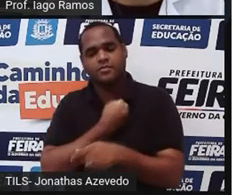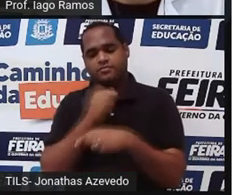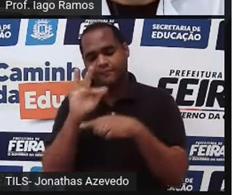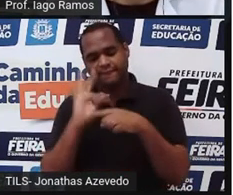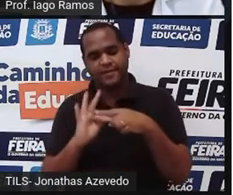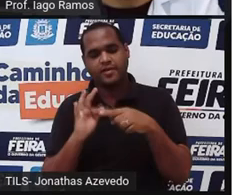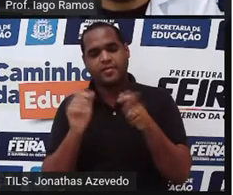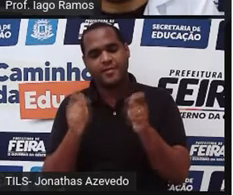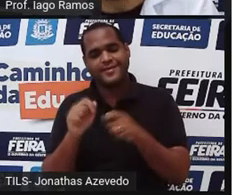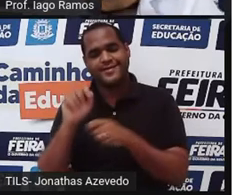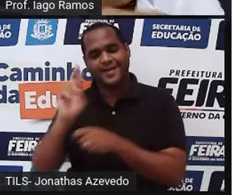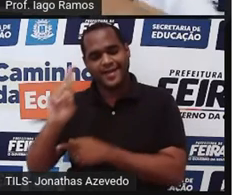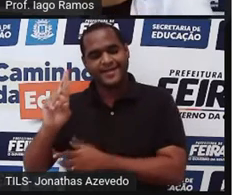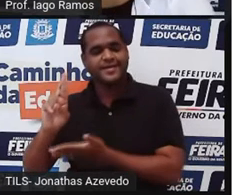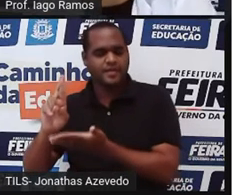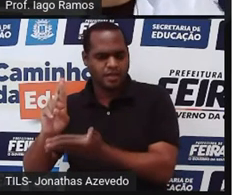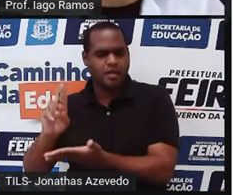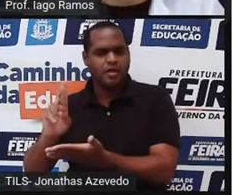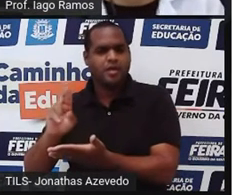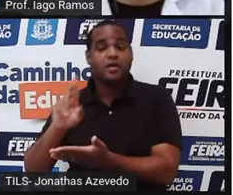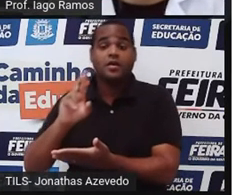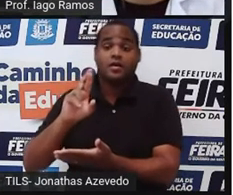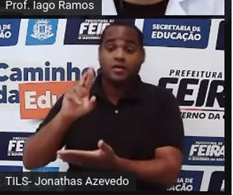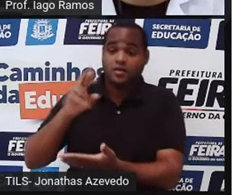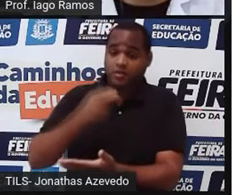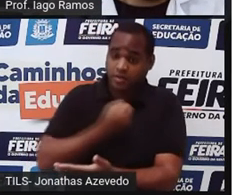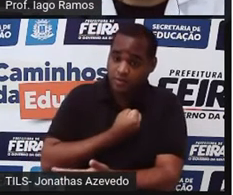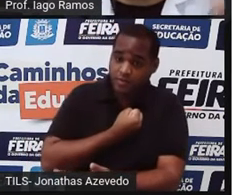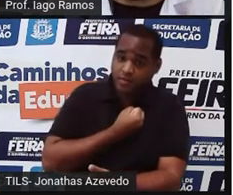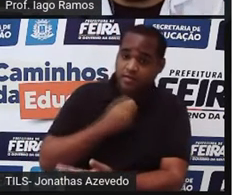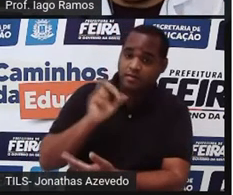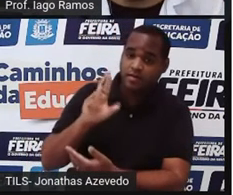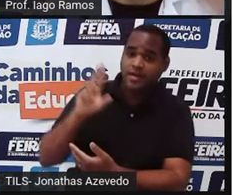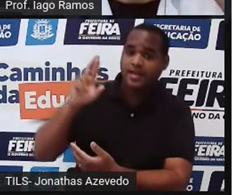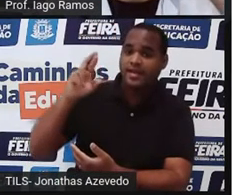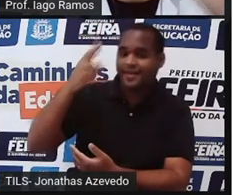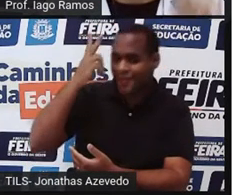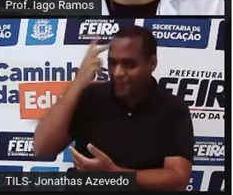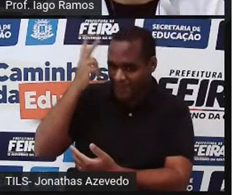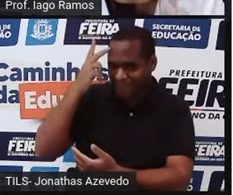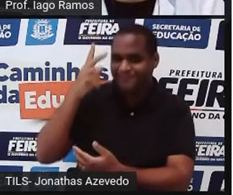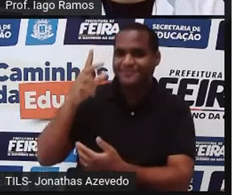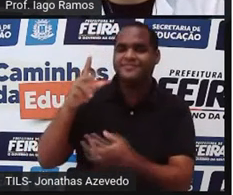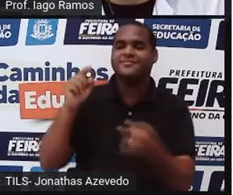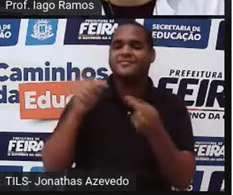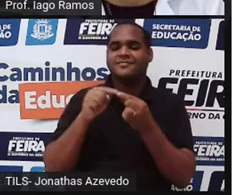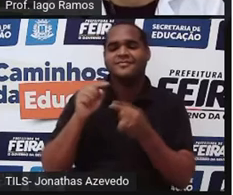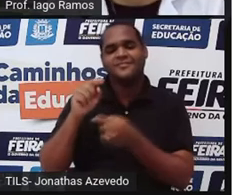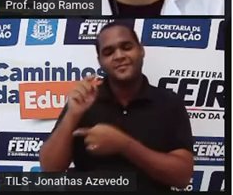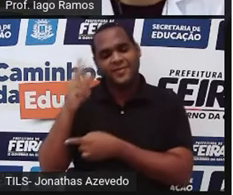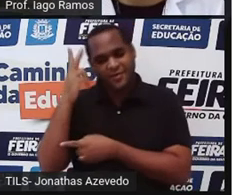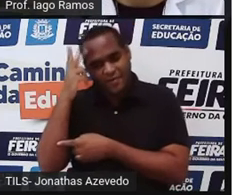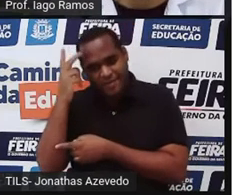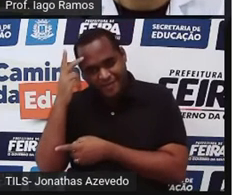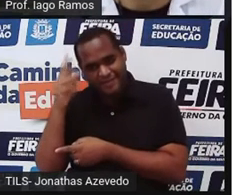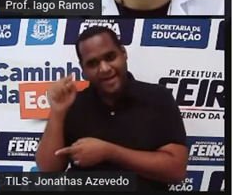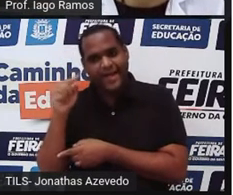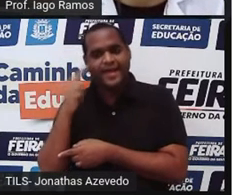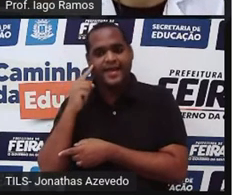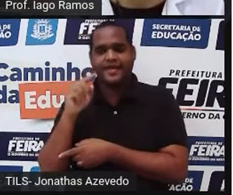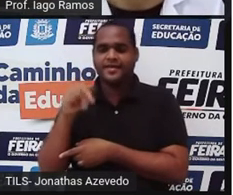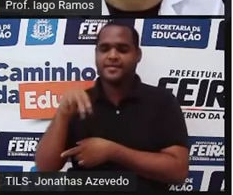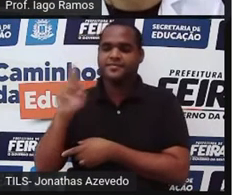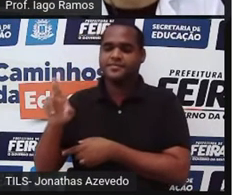frações são racionais, os números naturais são racionais. Da mesma